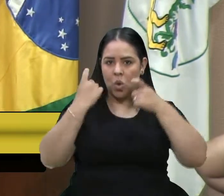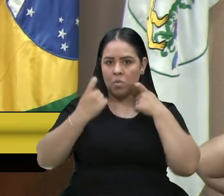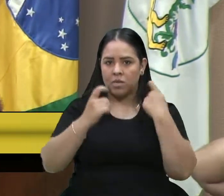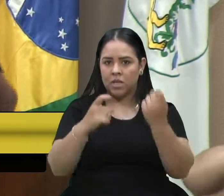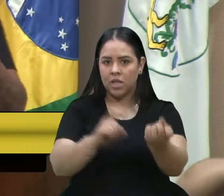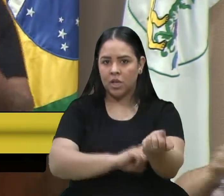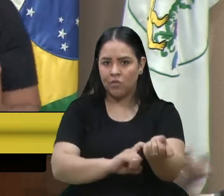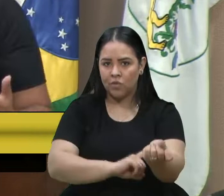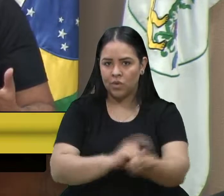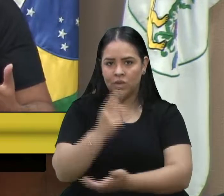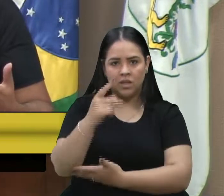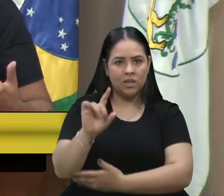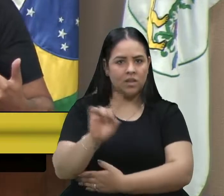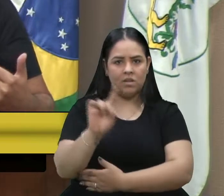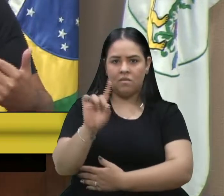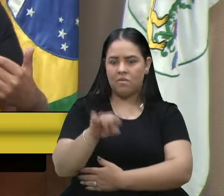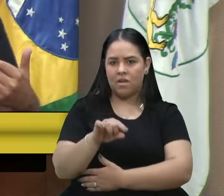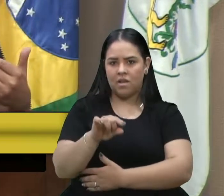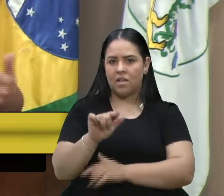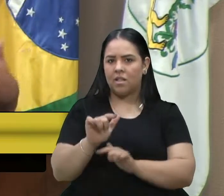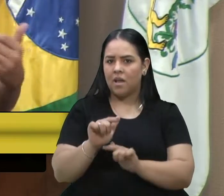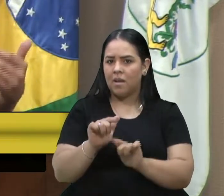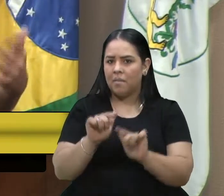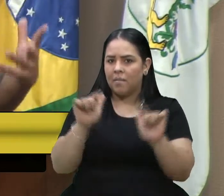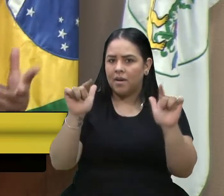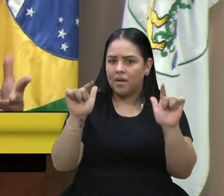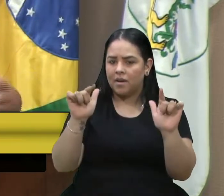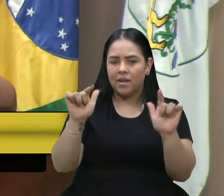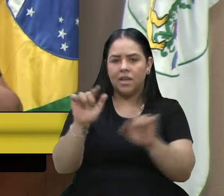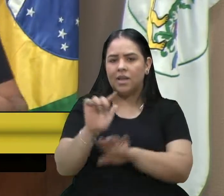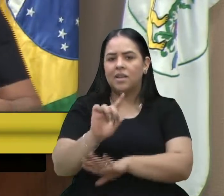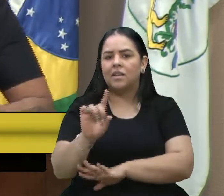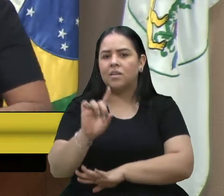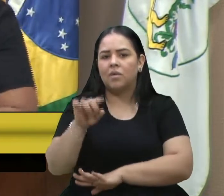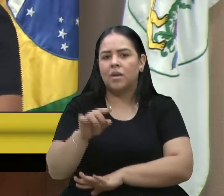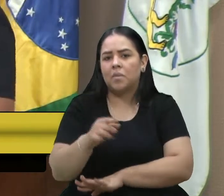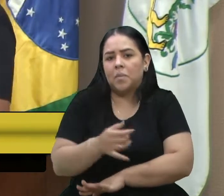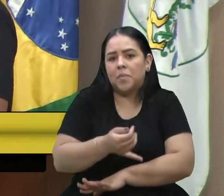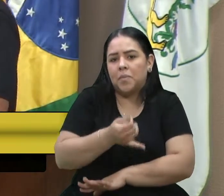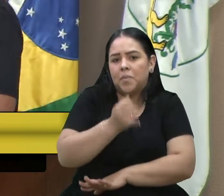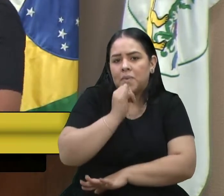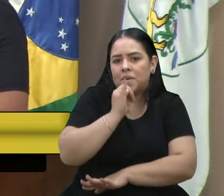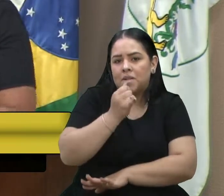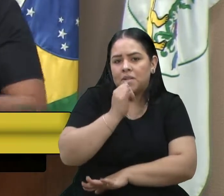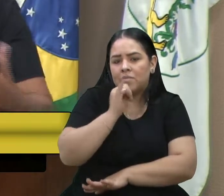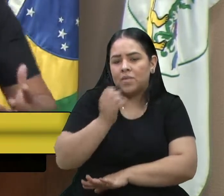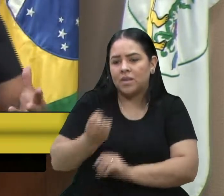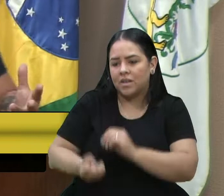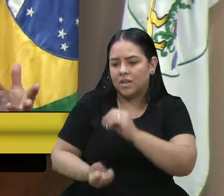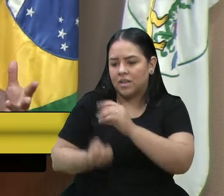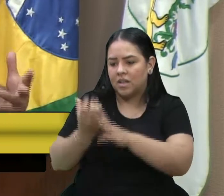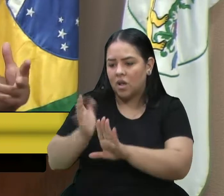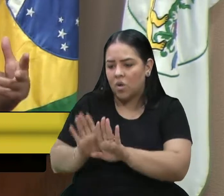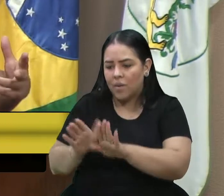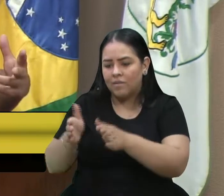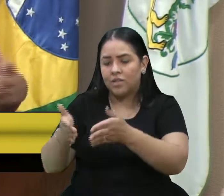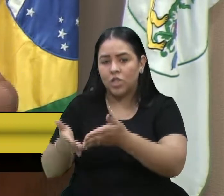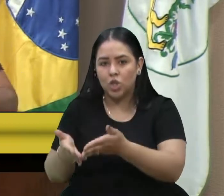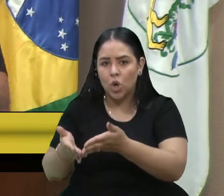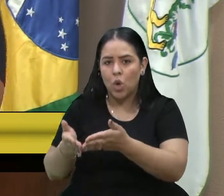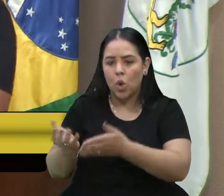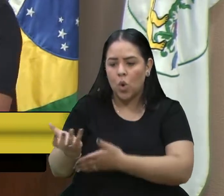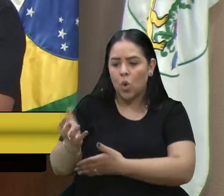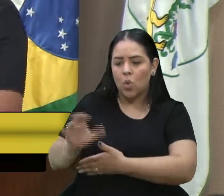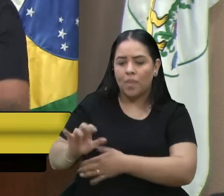não é tamanha e não se traduz, por exemplo, a proposição da criação de uma frente antifome, de uma frente